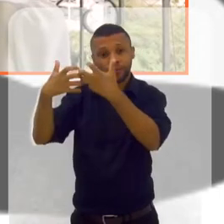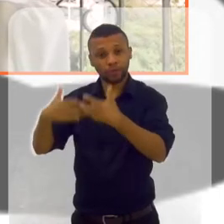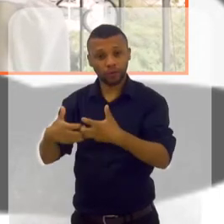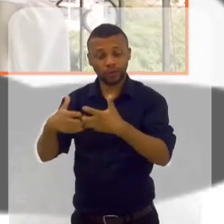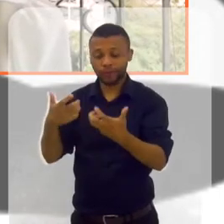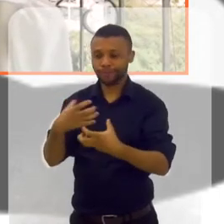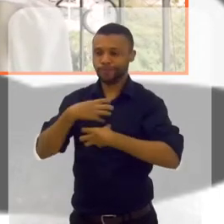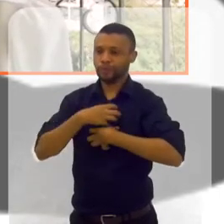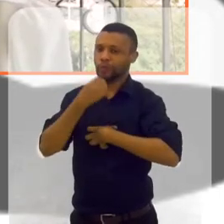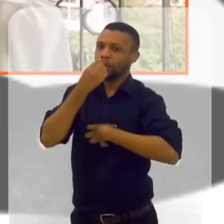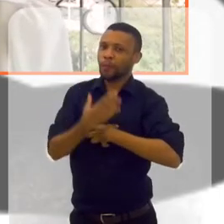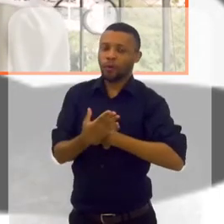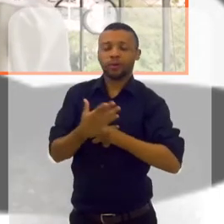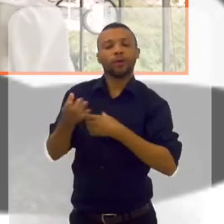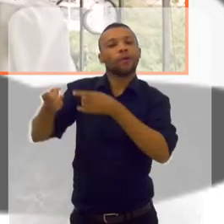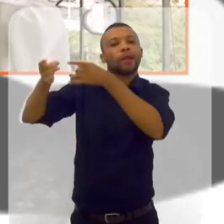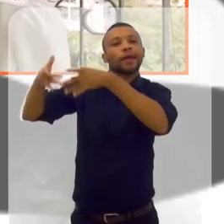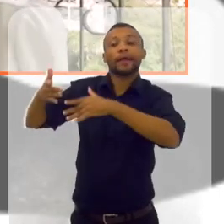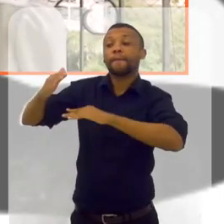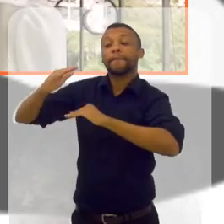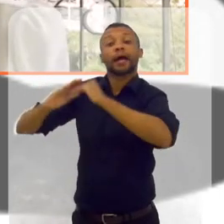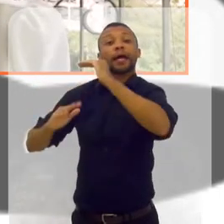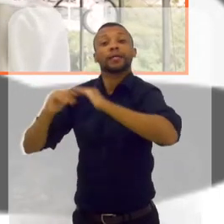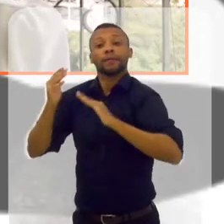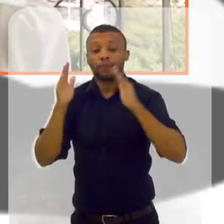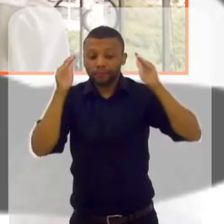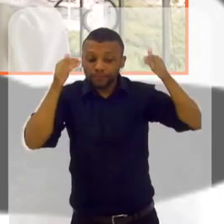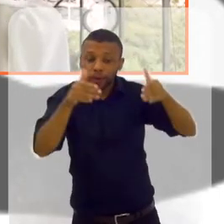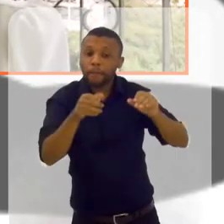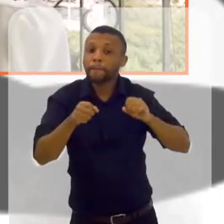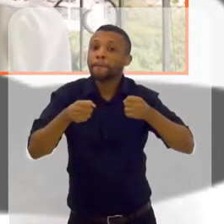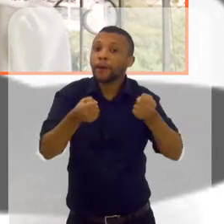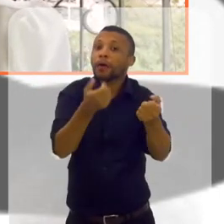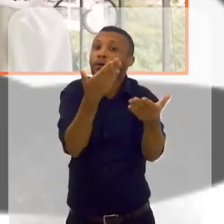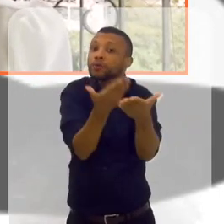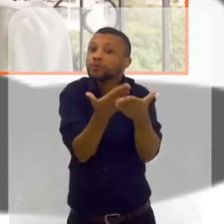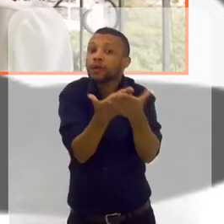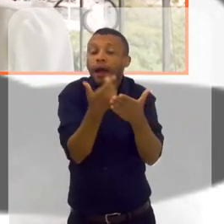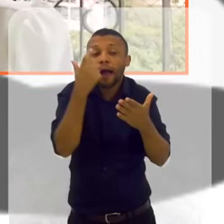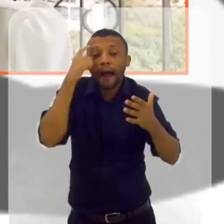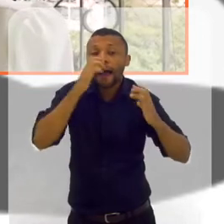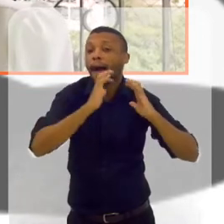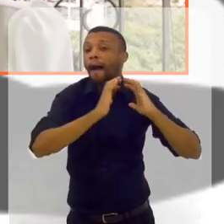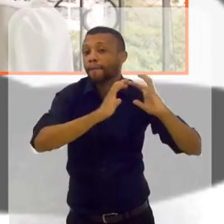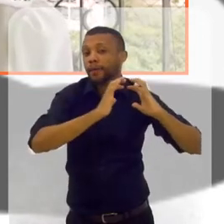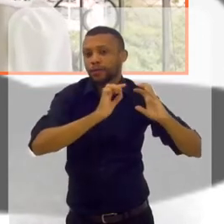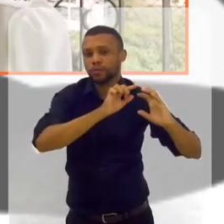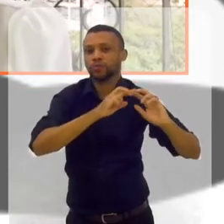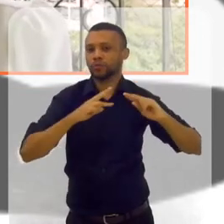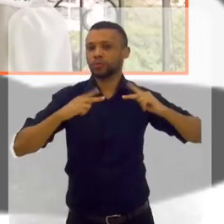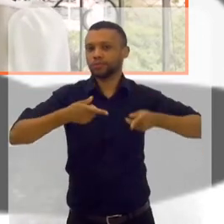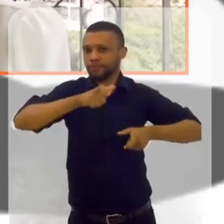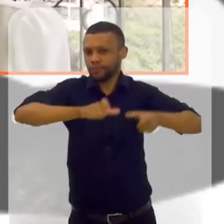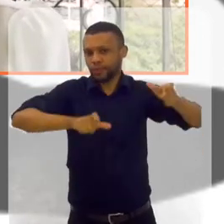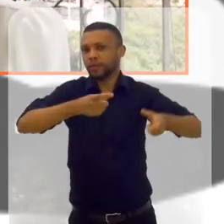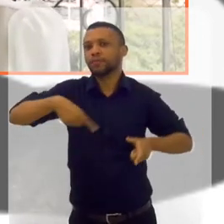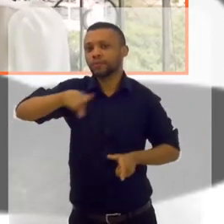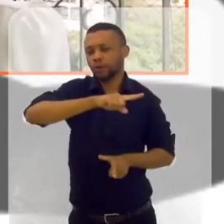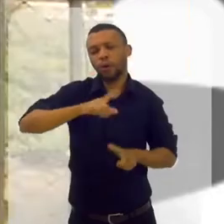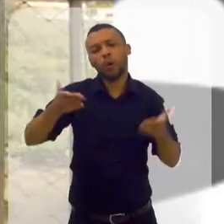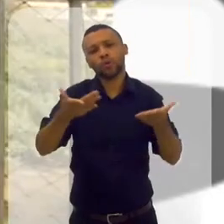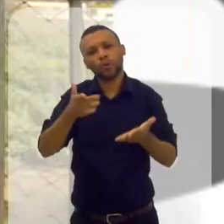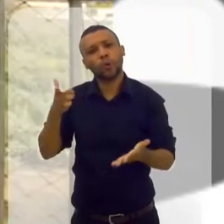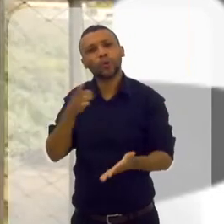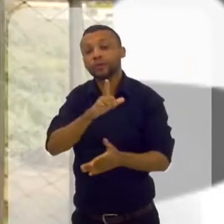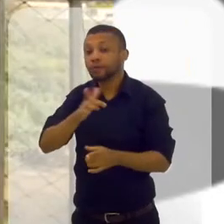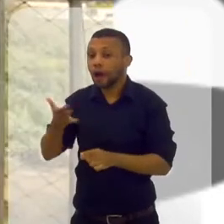que eu larguei toda a carreira que eu tinha, tudo que eu fazia para me dedicar só a isso, a estudar a mente humana. E hoje eu consigo ajudar